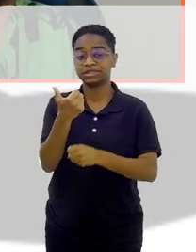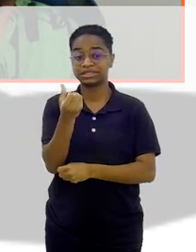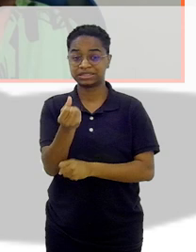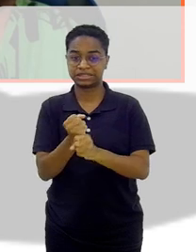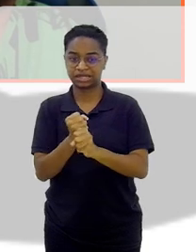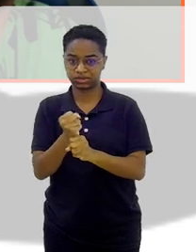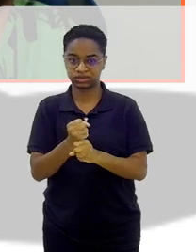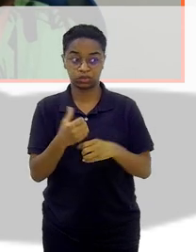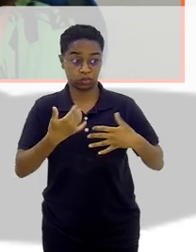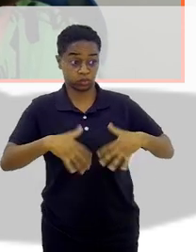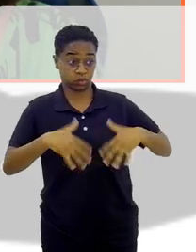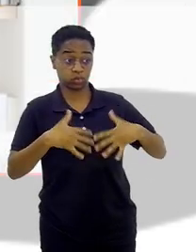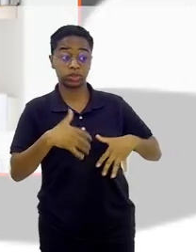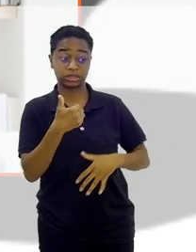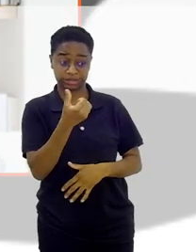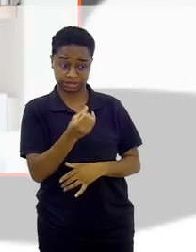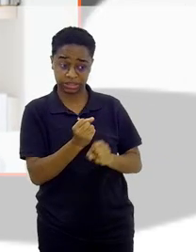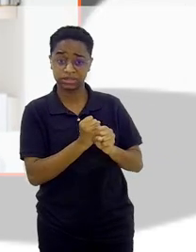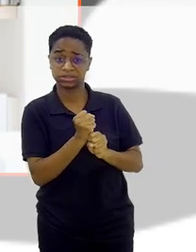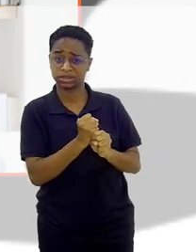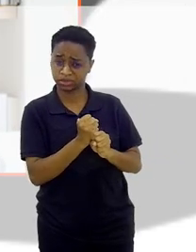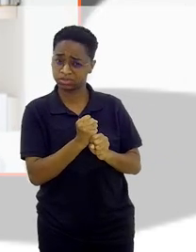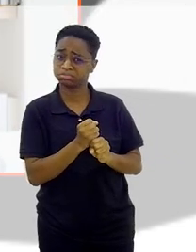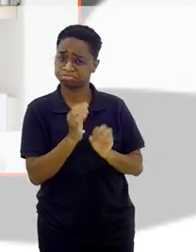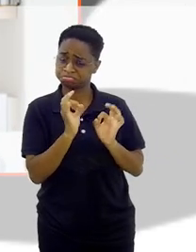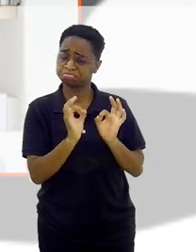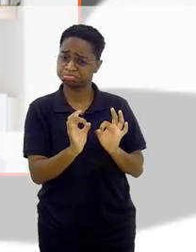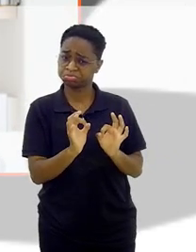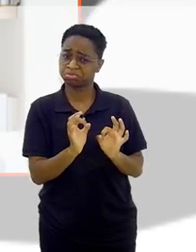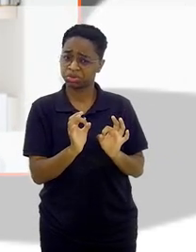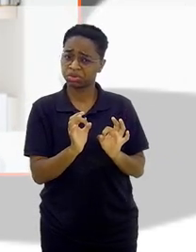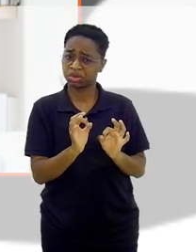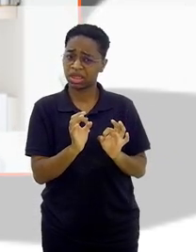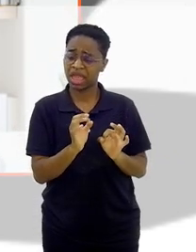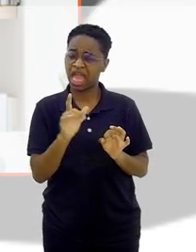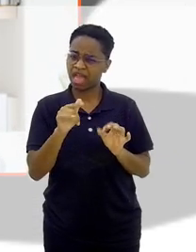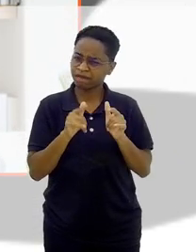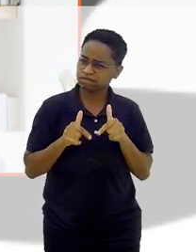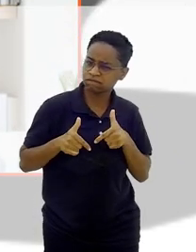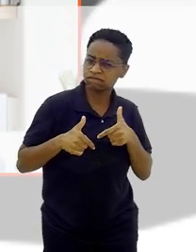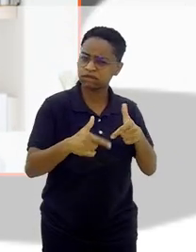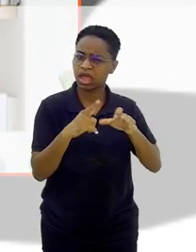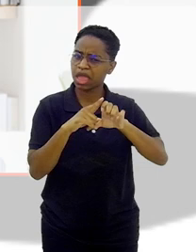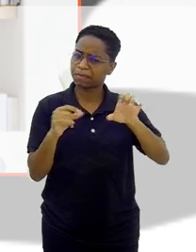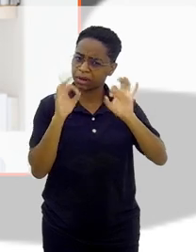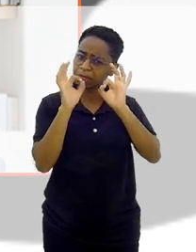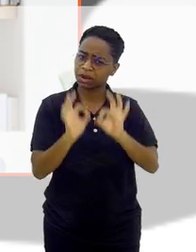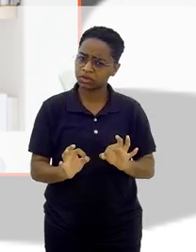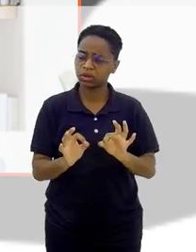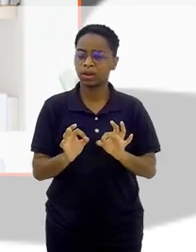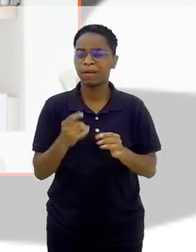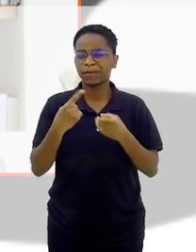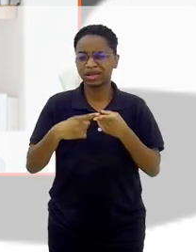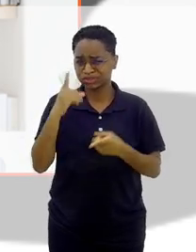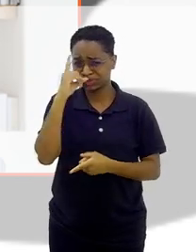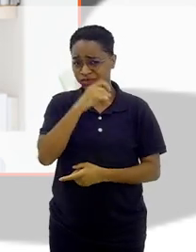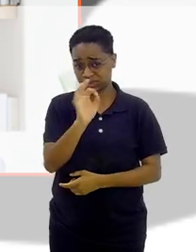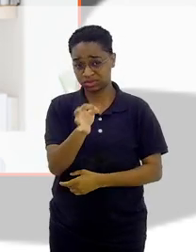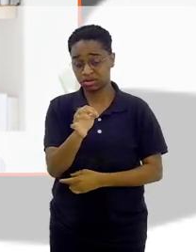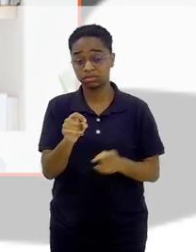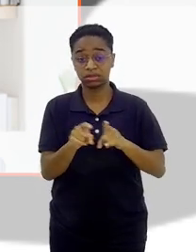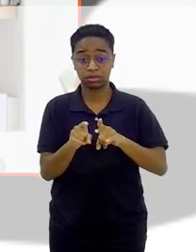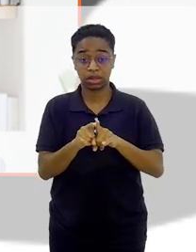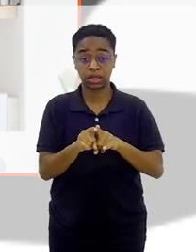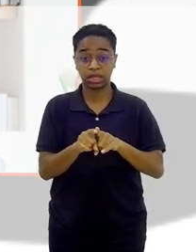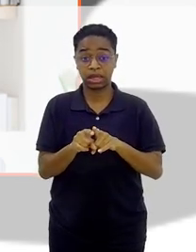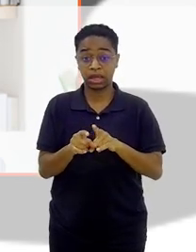Nossa, e já são 16 anos. Mas é muito empreendimento. Empreender é muito difícil, né? E você sair de